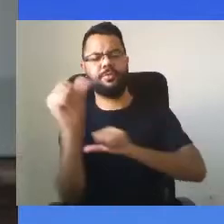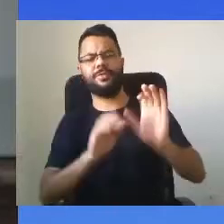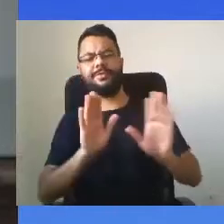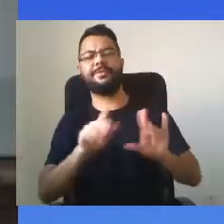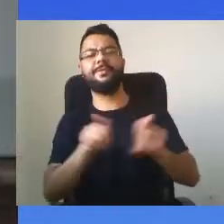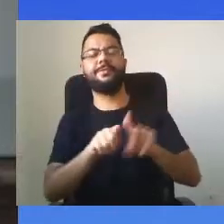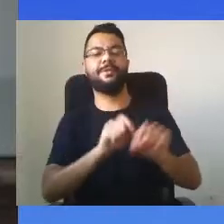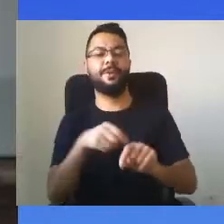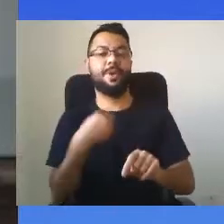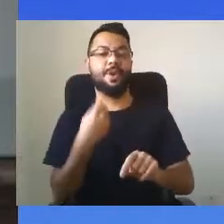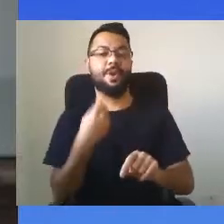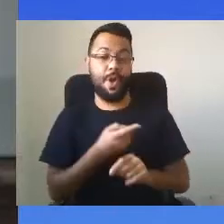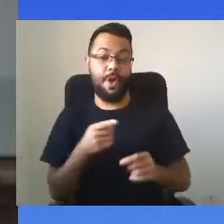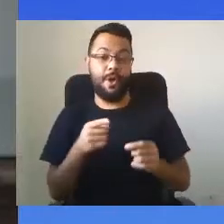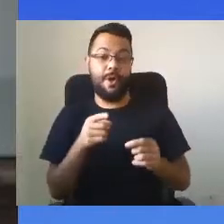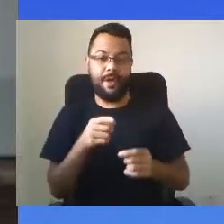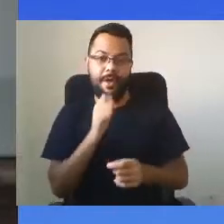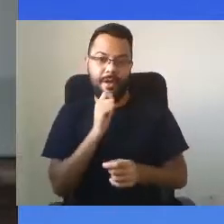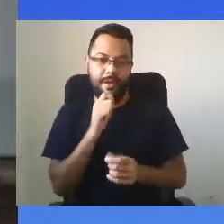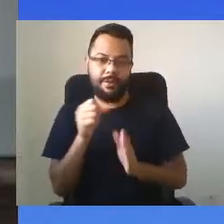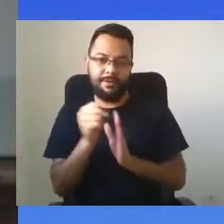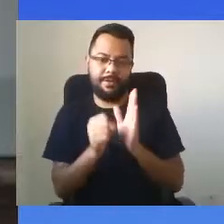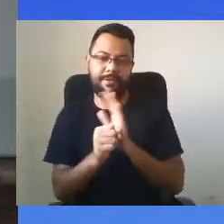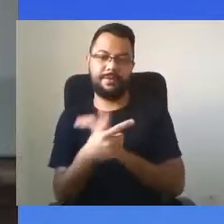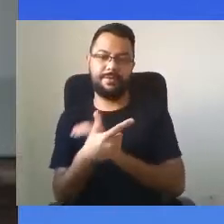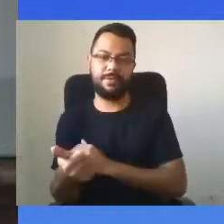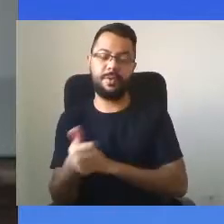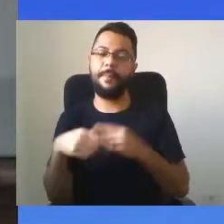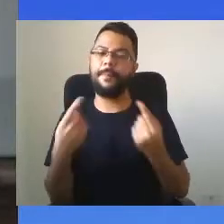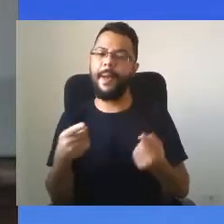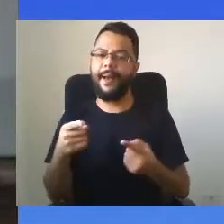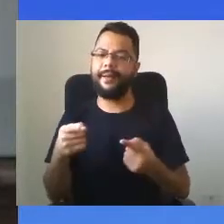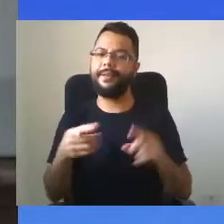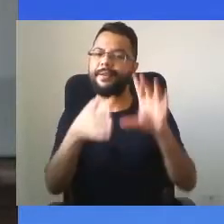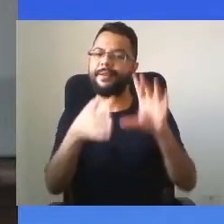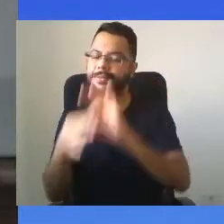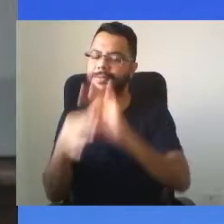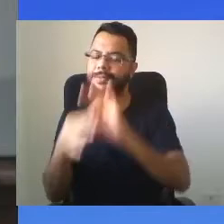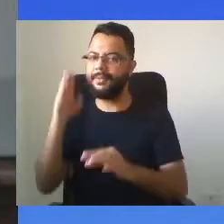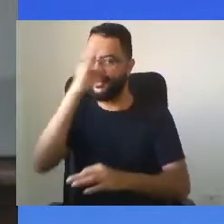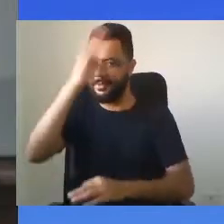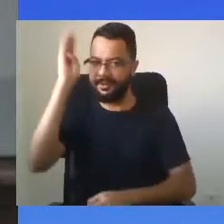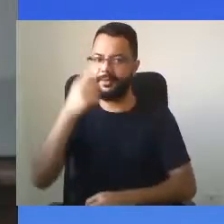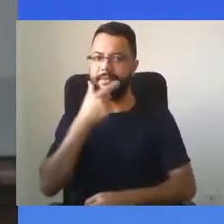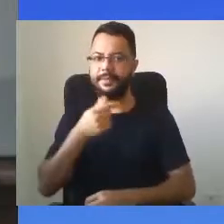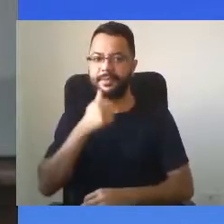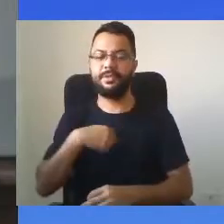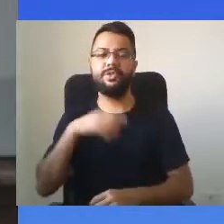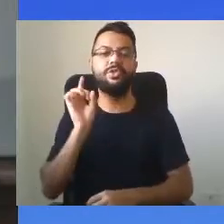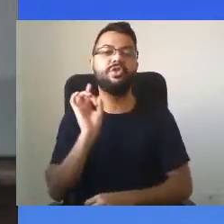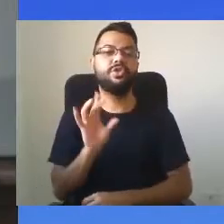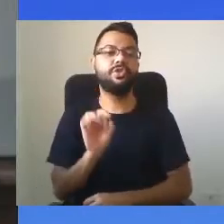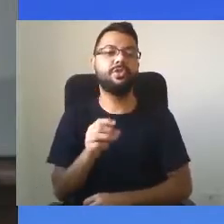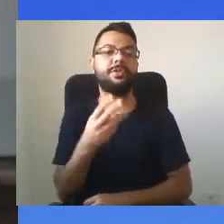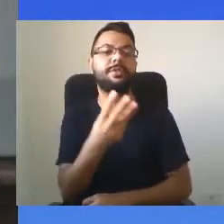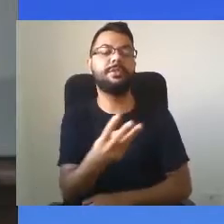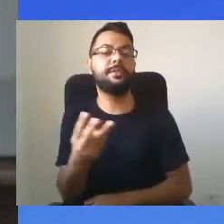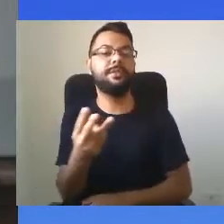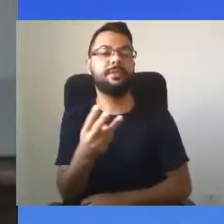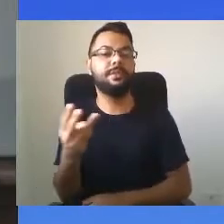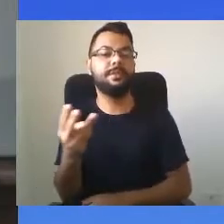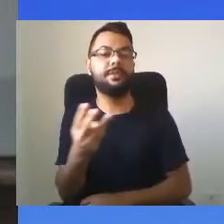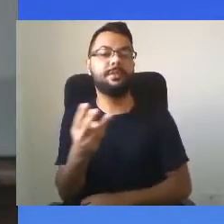no século XXI, o universo acadêmico e masculino, apenas 33% das bolsas de